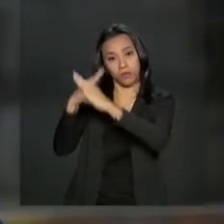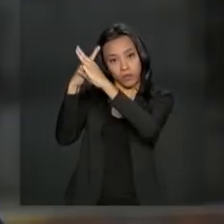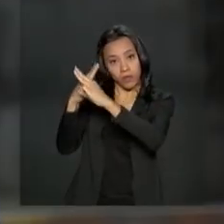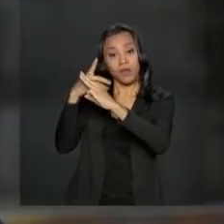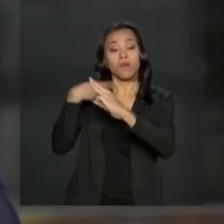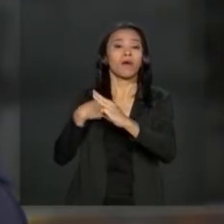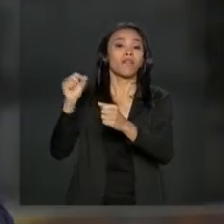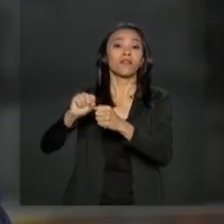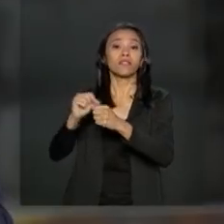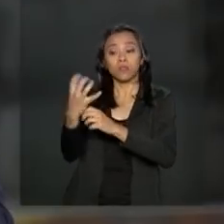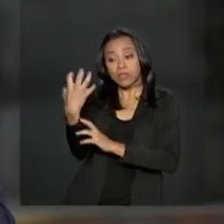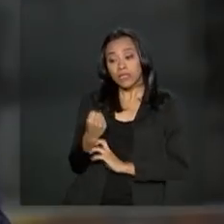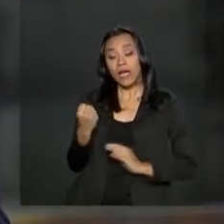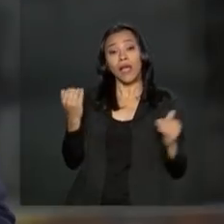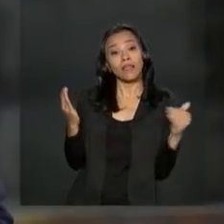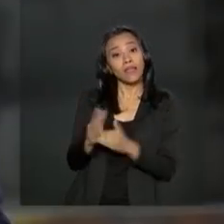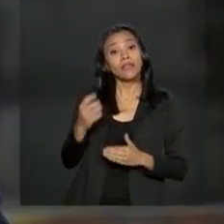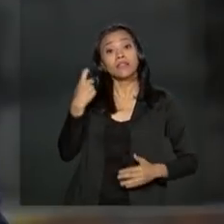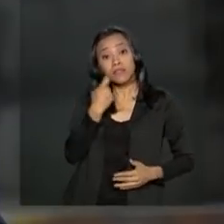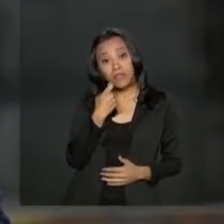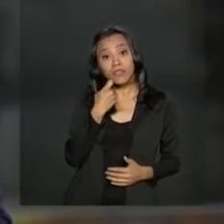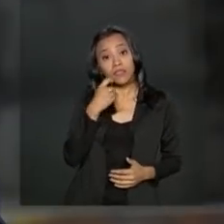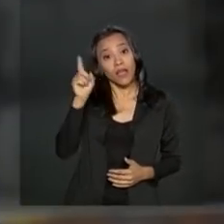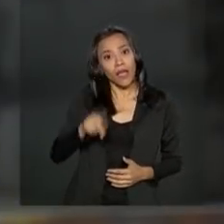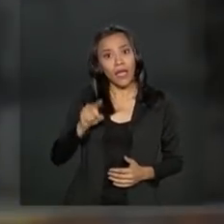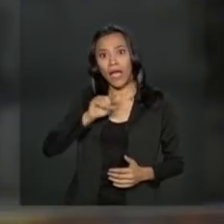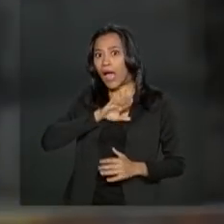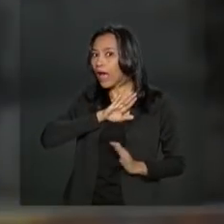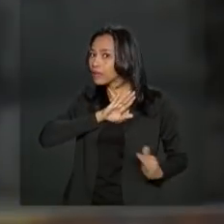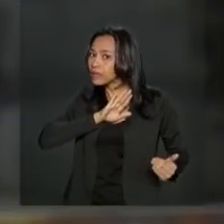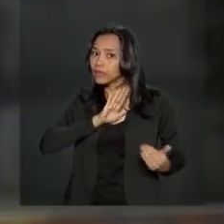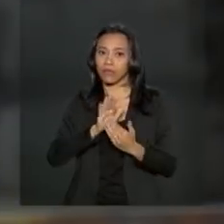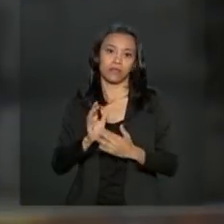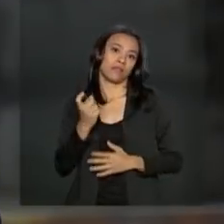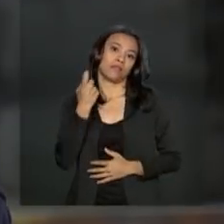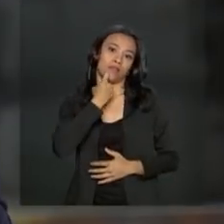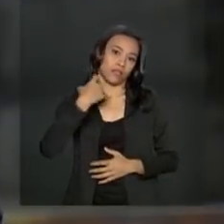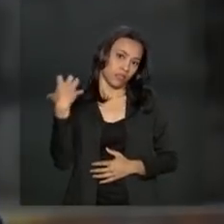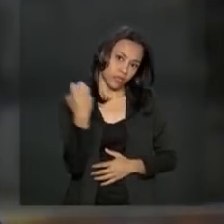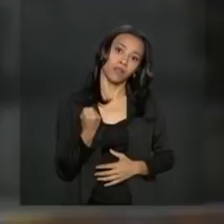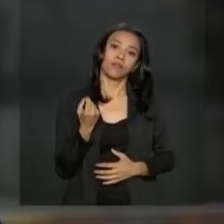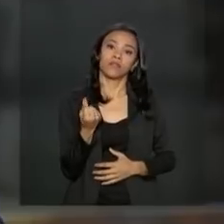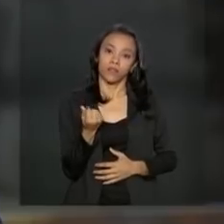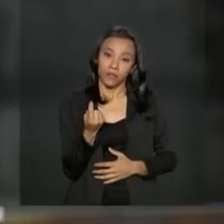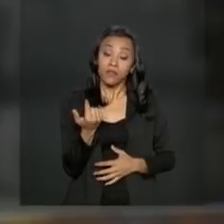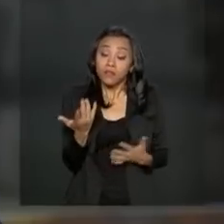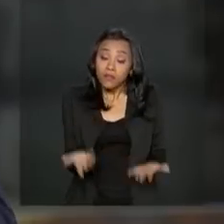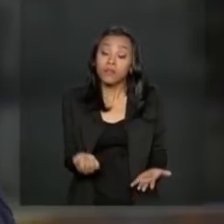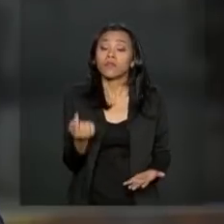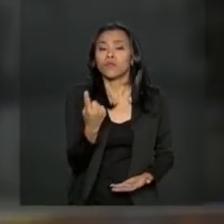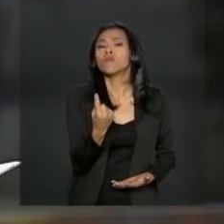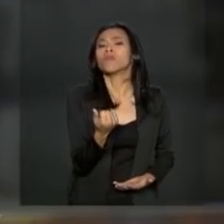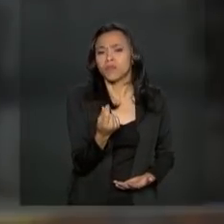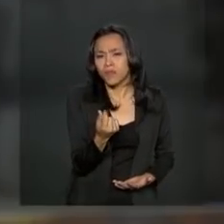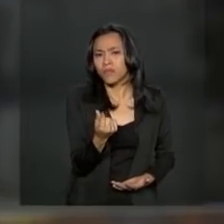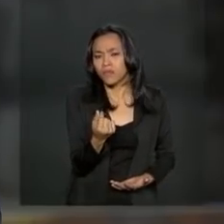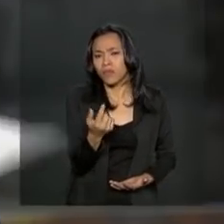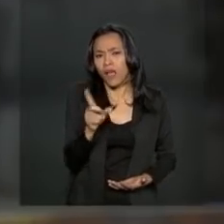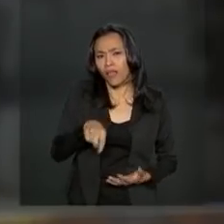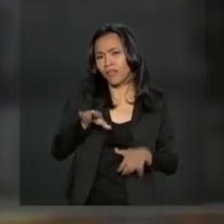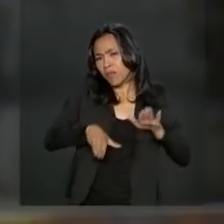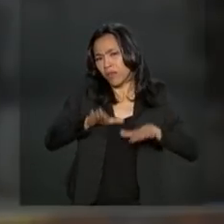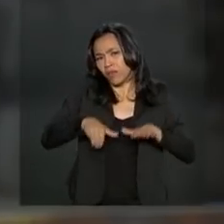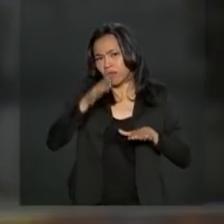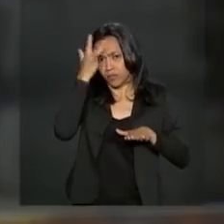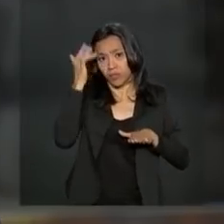para fazer esse saque até sexta-feira agora. É o prazo máximo para fazer este saque. E olha, o valor desse abono depende de quanto que a